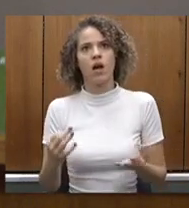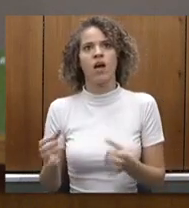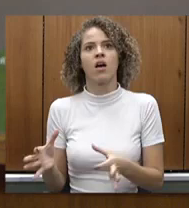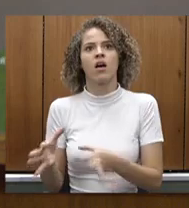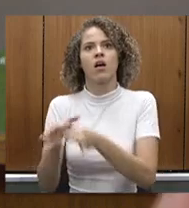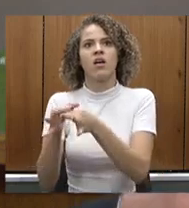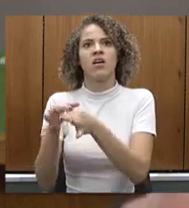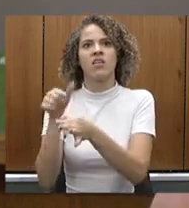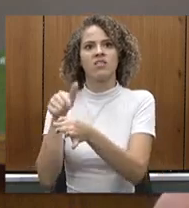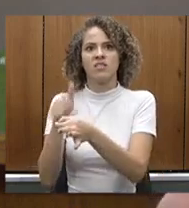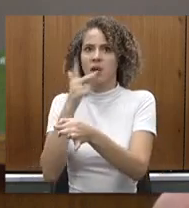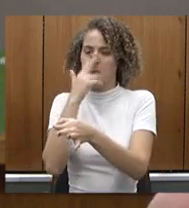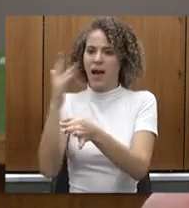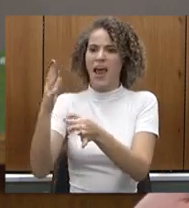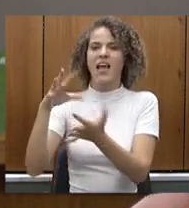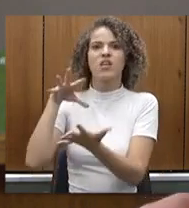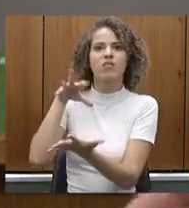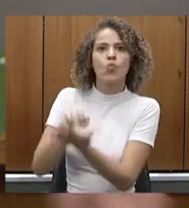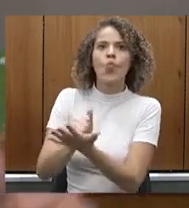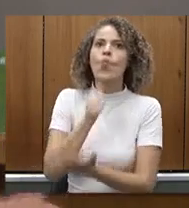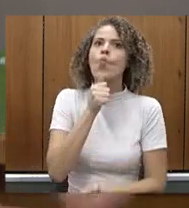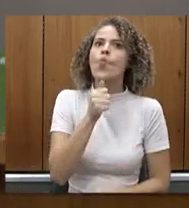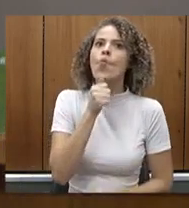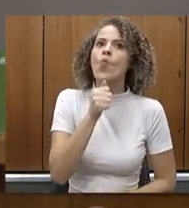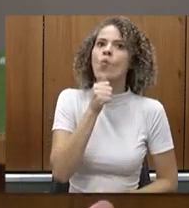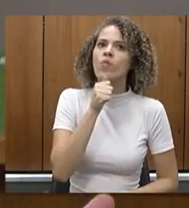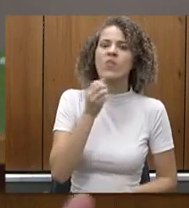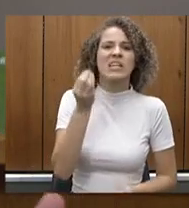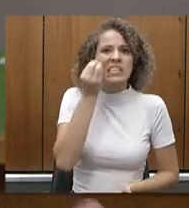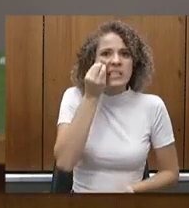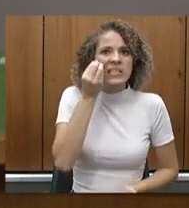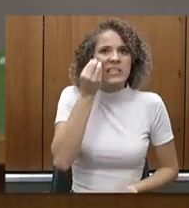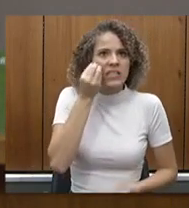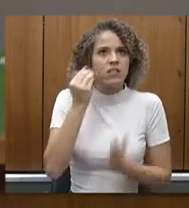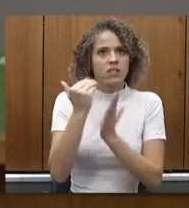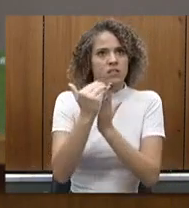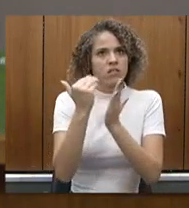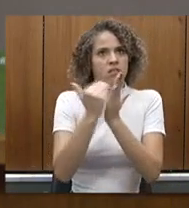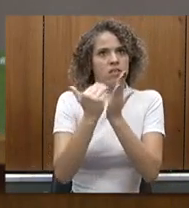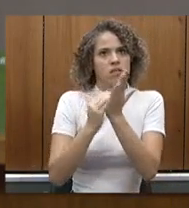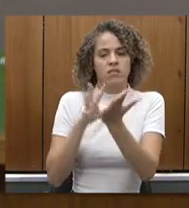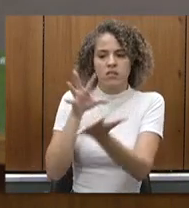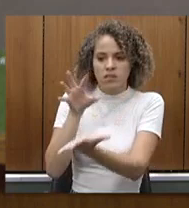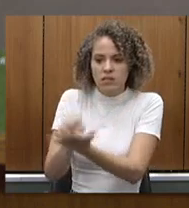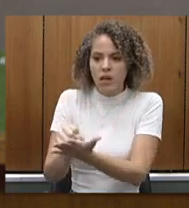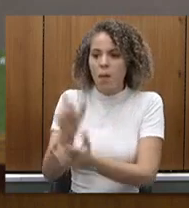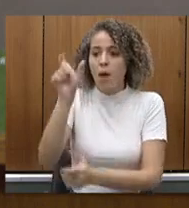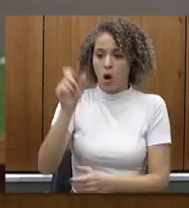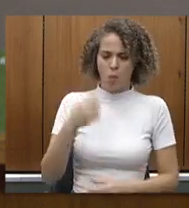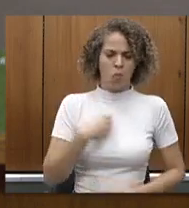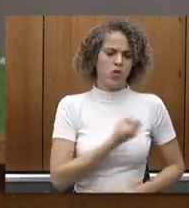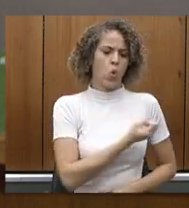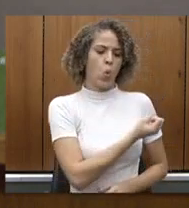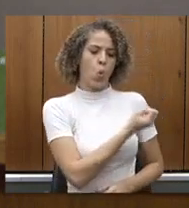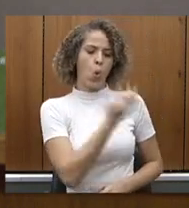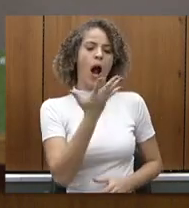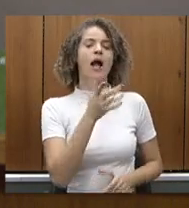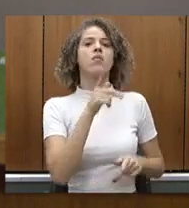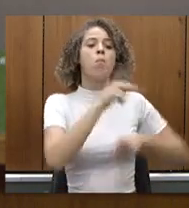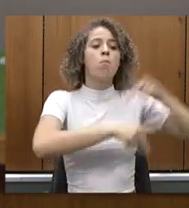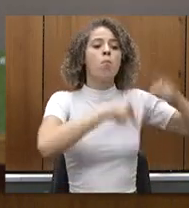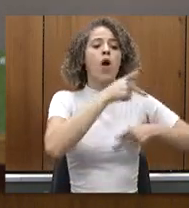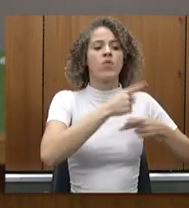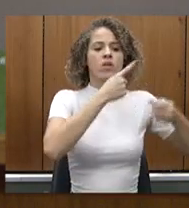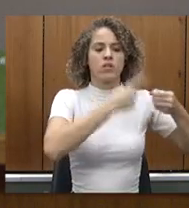às vezes não dão baixa como você falou e nós temos critérios de número de ambulância por habitante porque não adianta também a gente dar